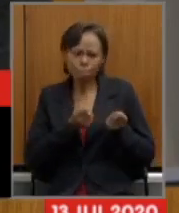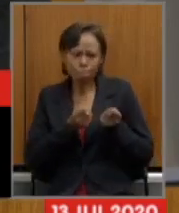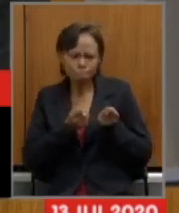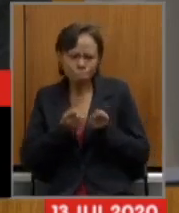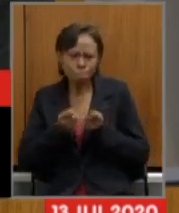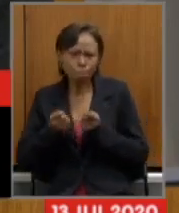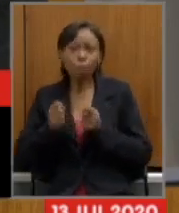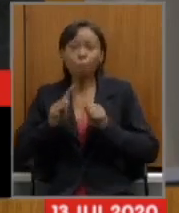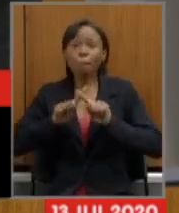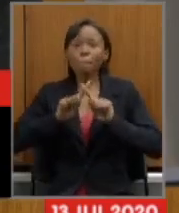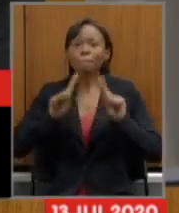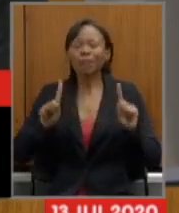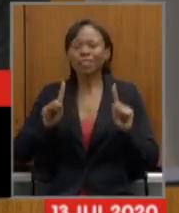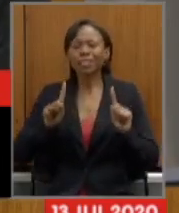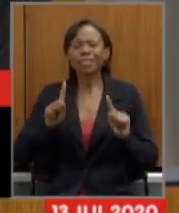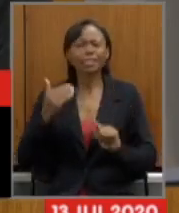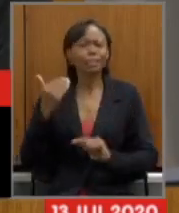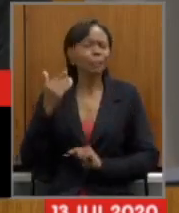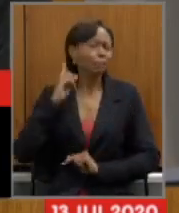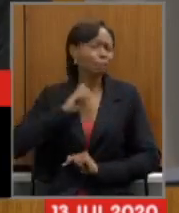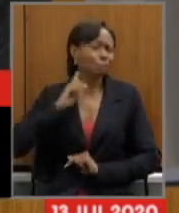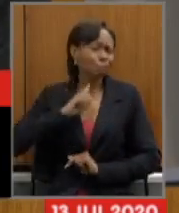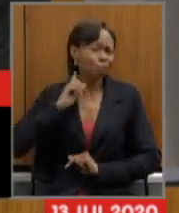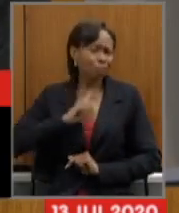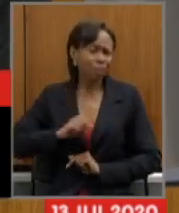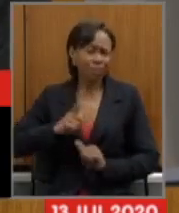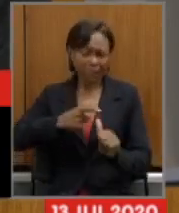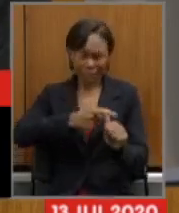contas de Minas é tão grande